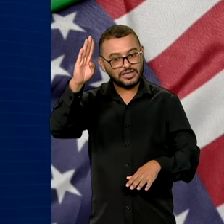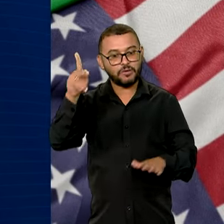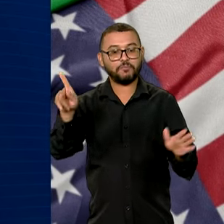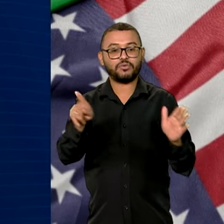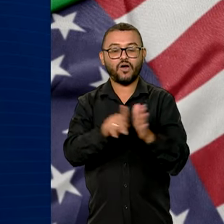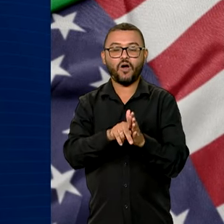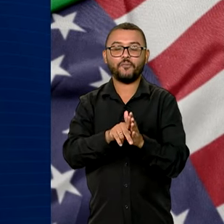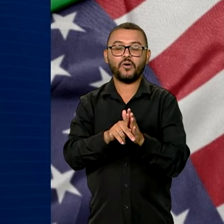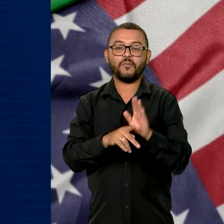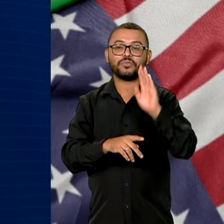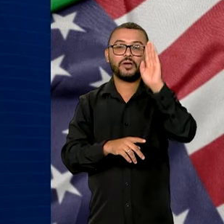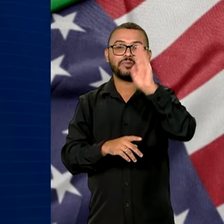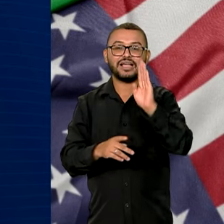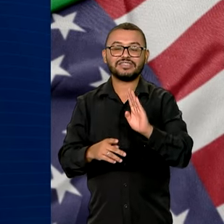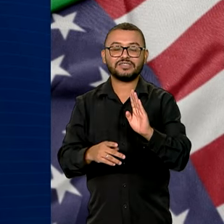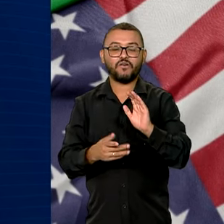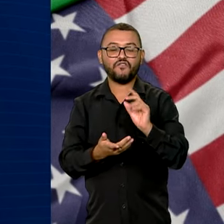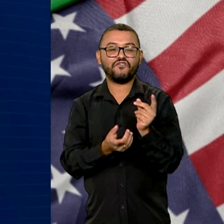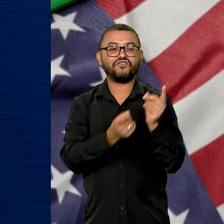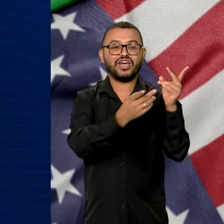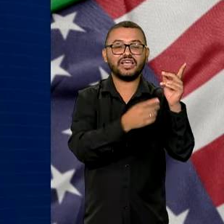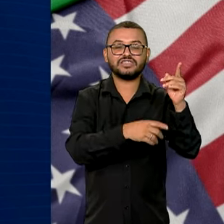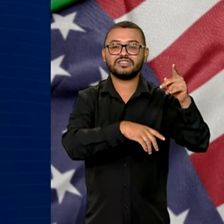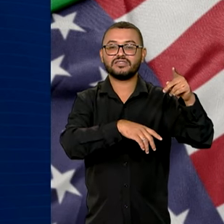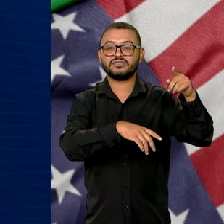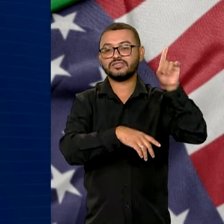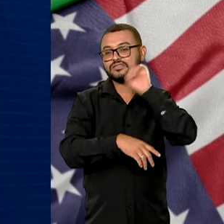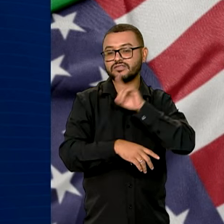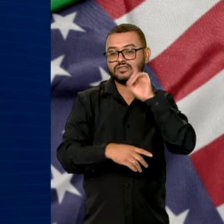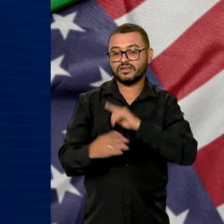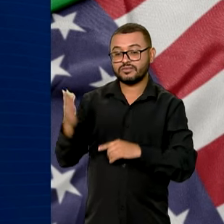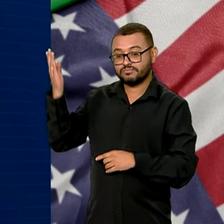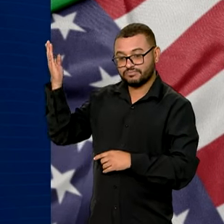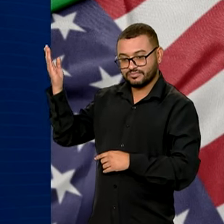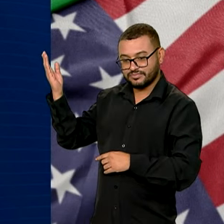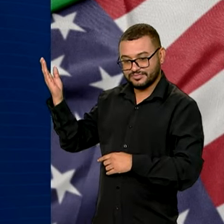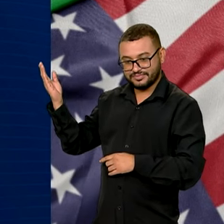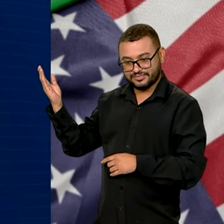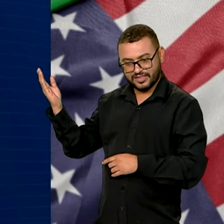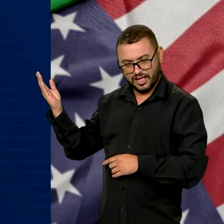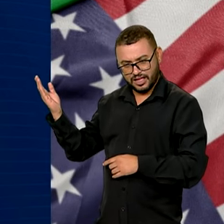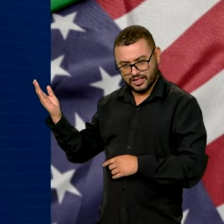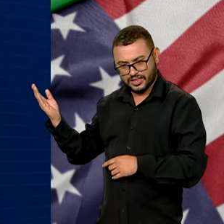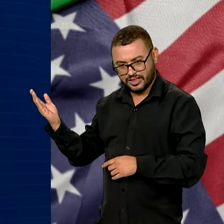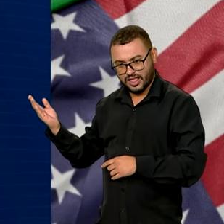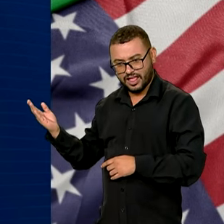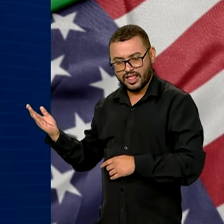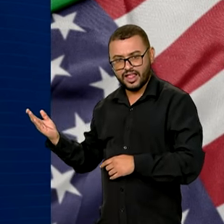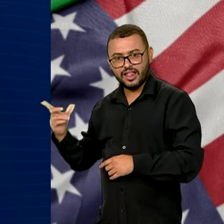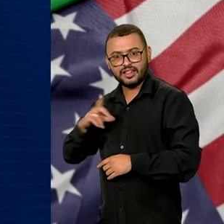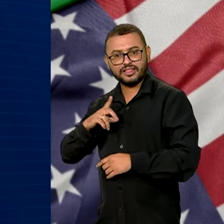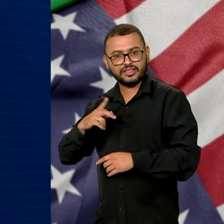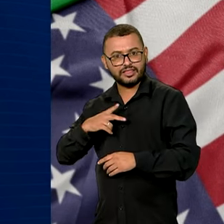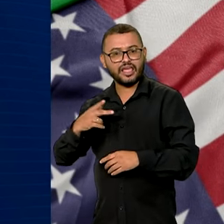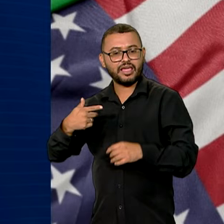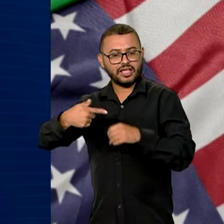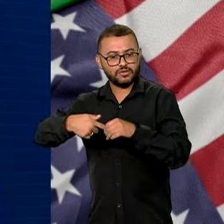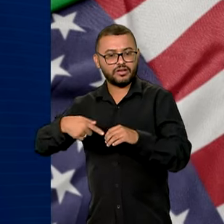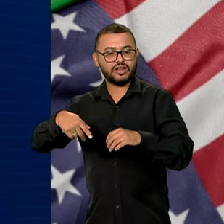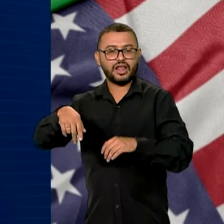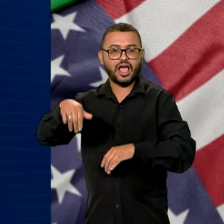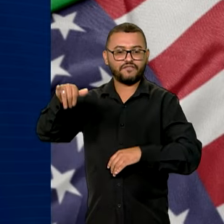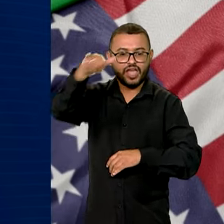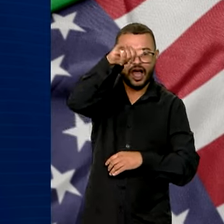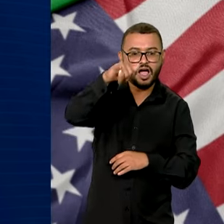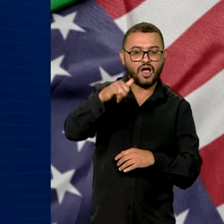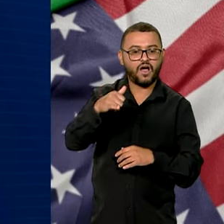exportação do Brasil para os Estados Unidos são petróleo bruto, aeronaves, ferro, aço, café